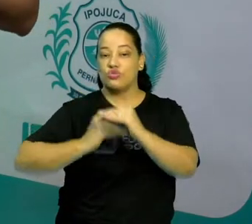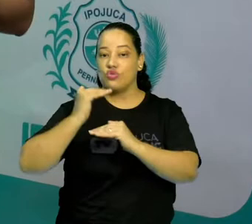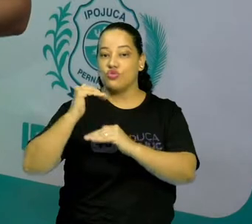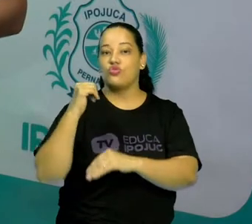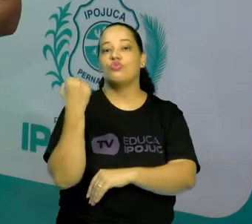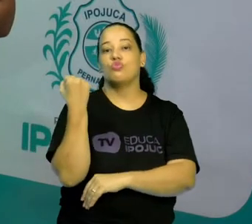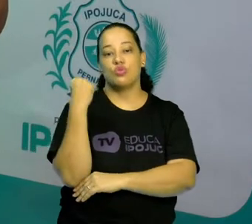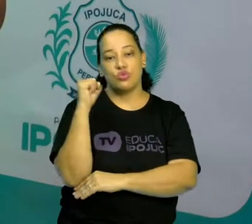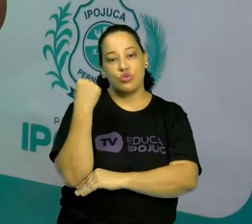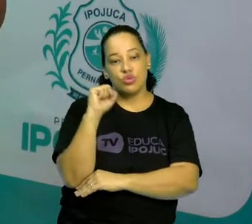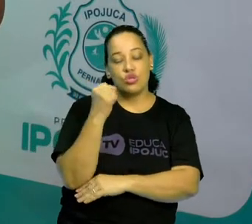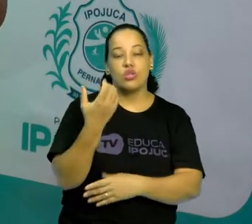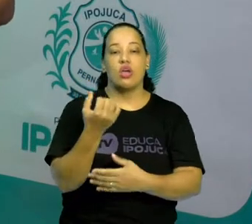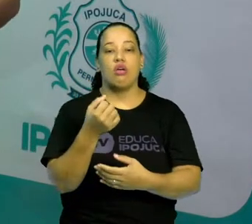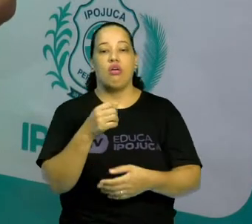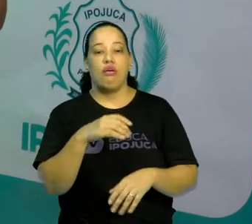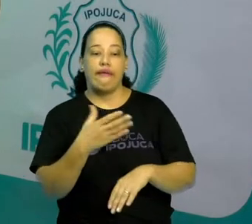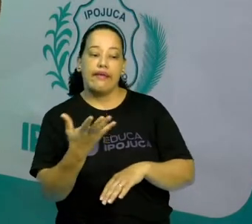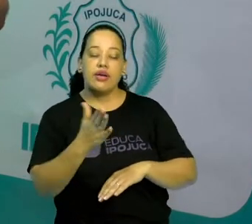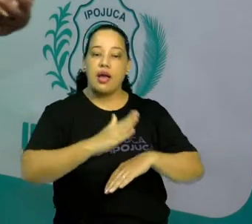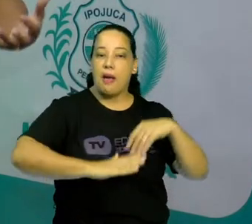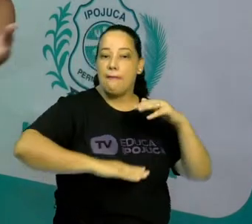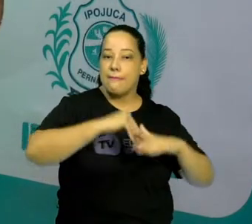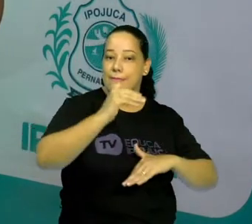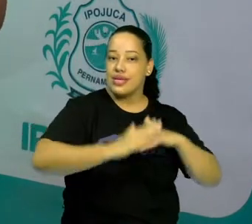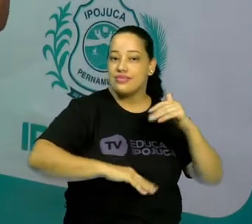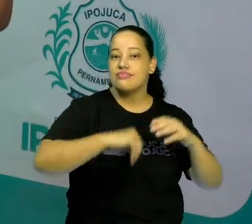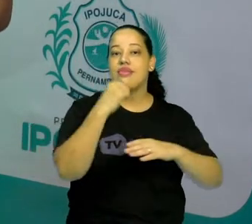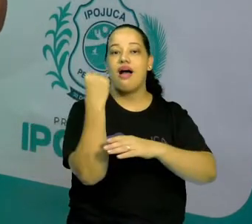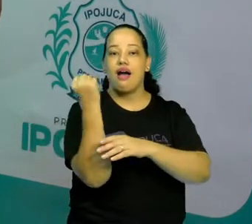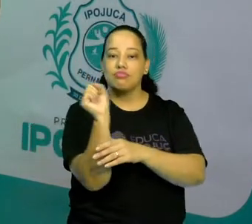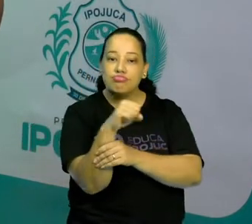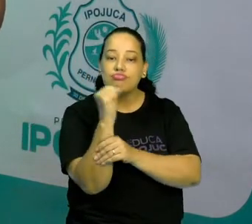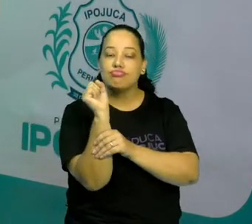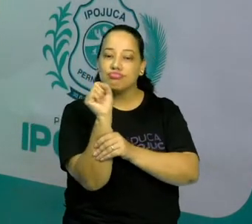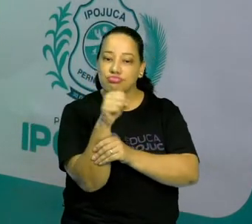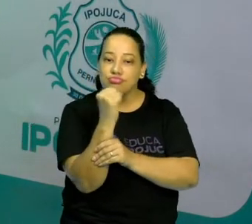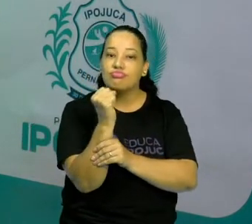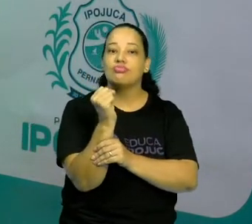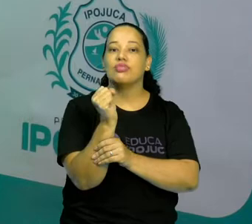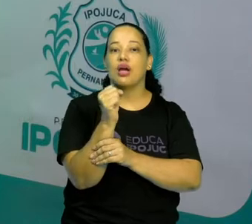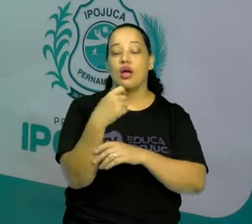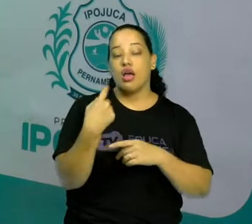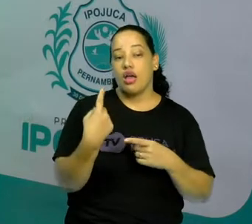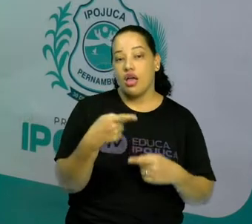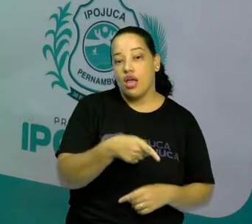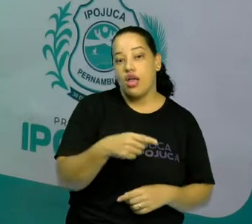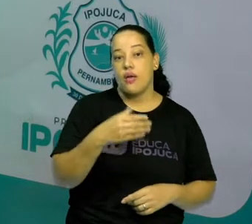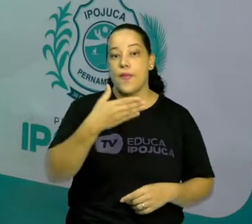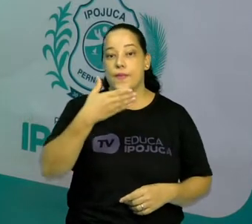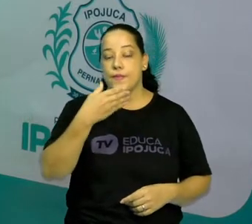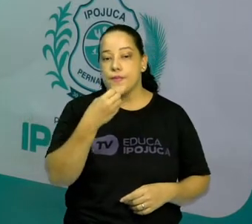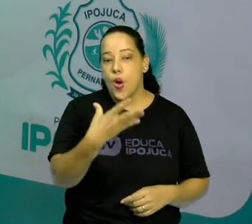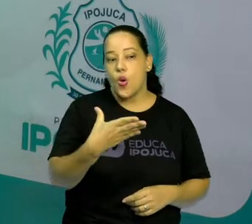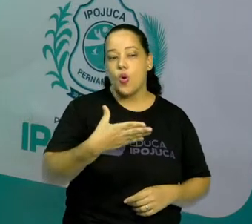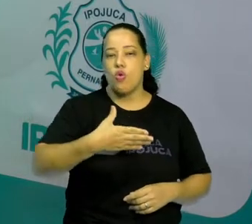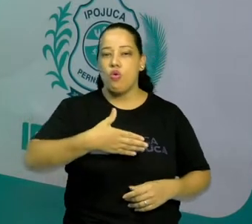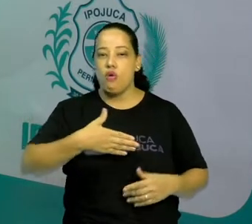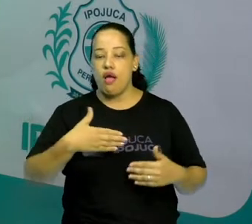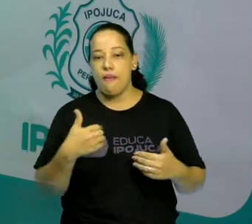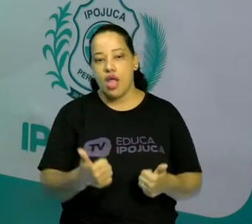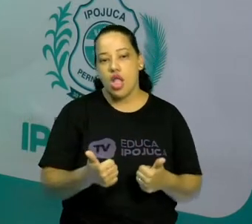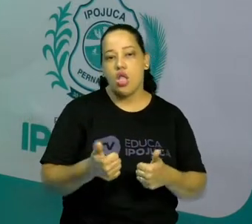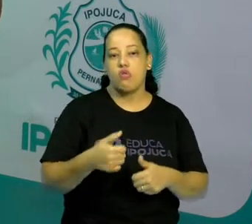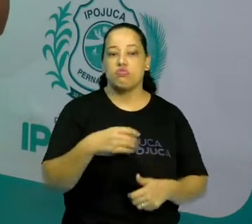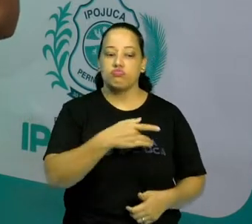as capacidades motoras, que vai desencadear uma melhora na nossa saúde, na nossa